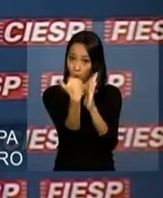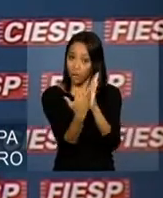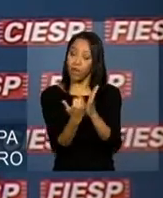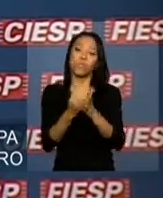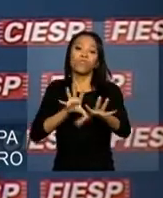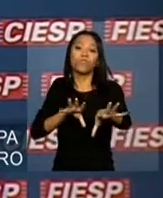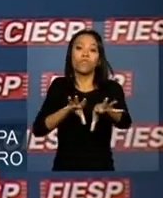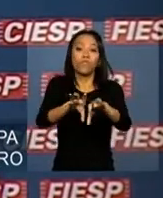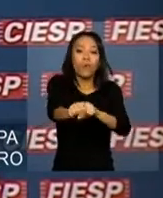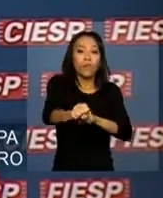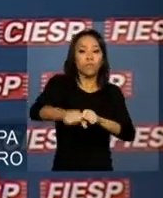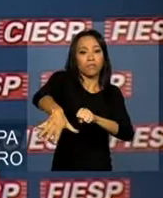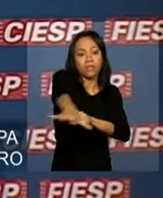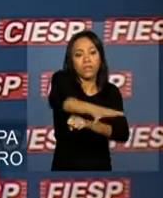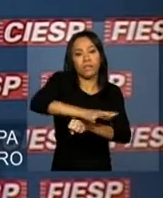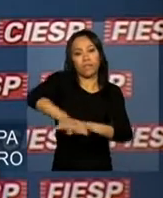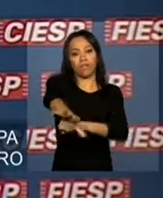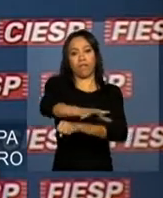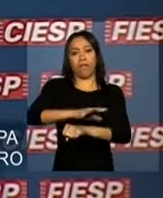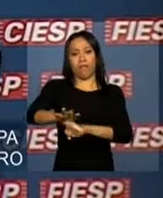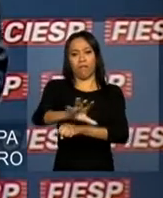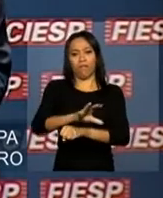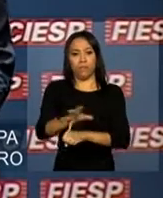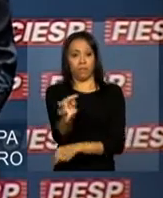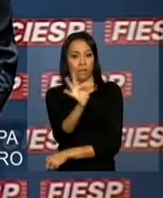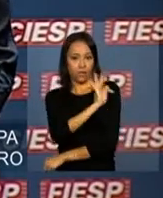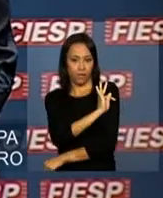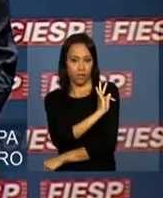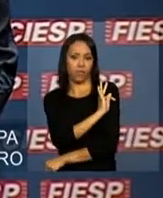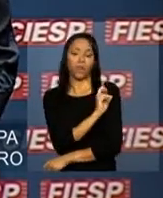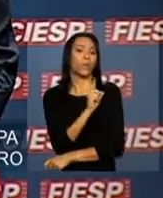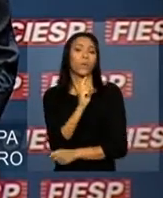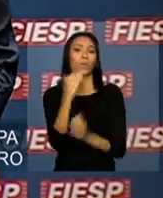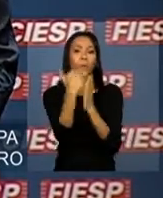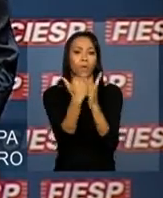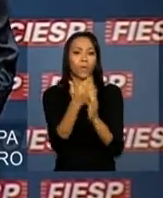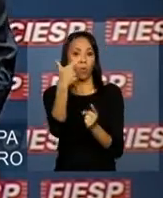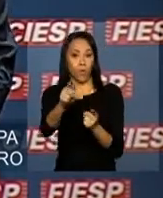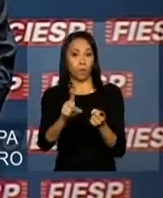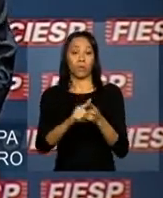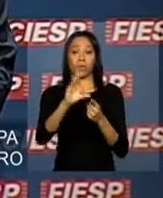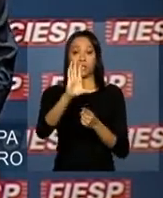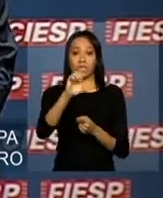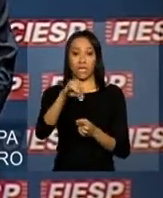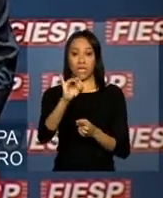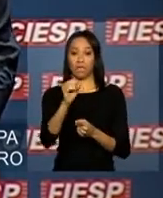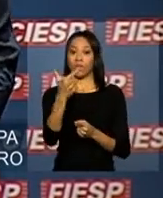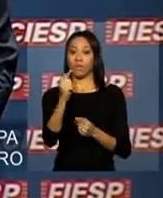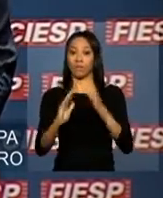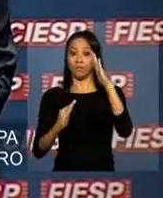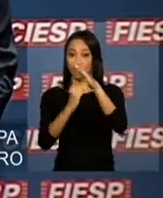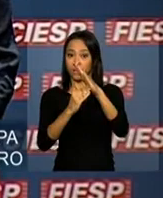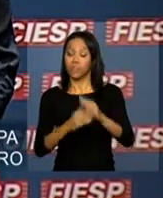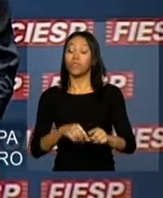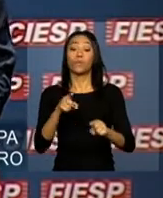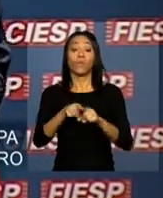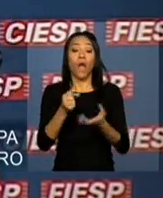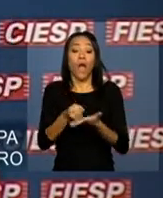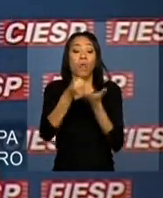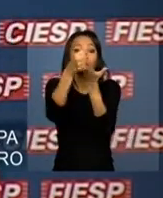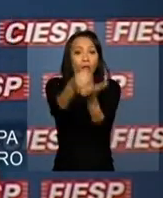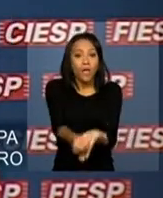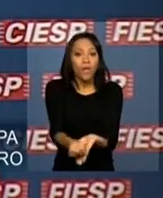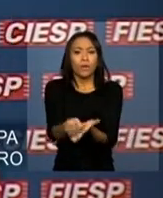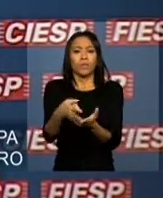história do nosso país. Com o programa Ciências Sem Fronteiras, apoiamos a formação de